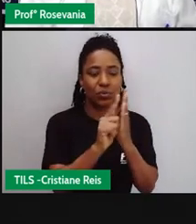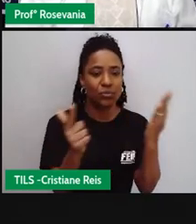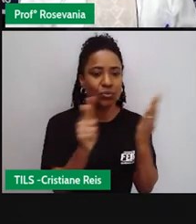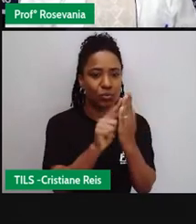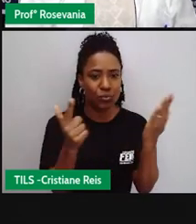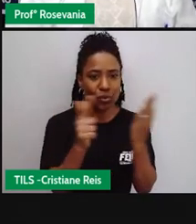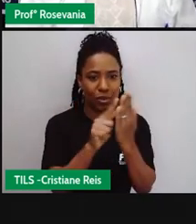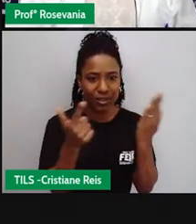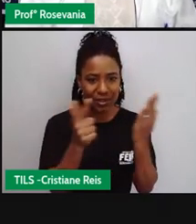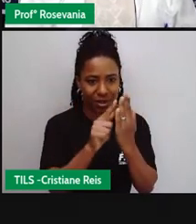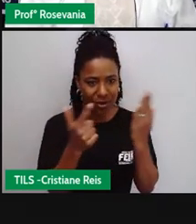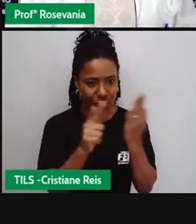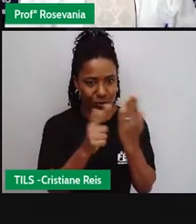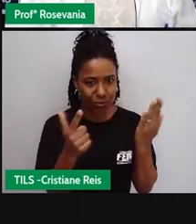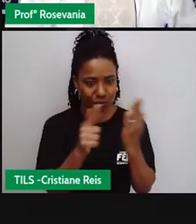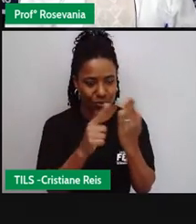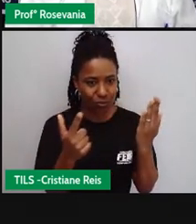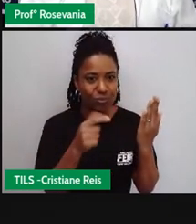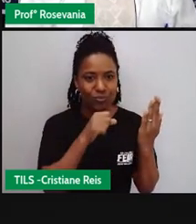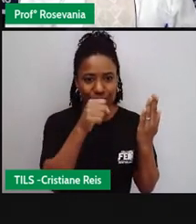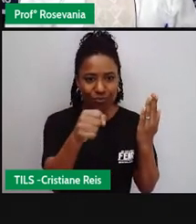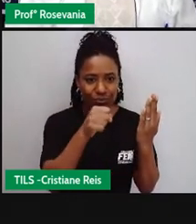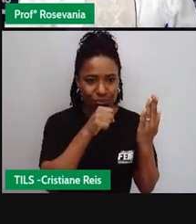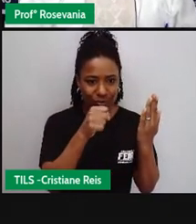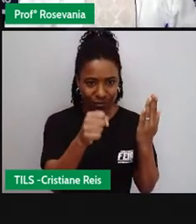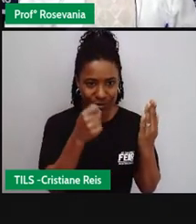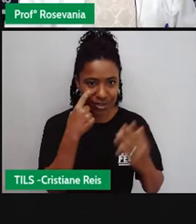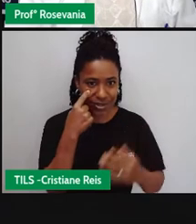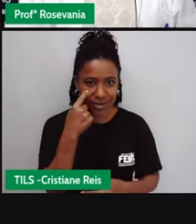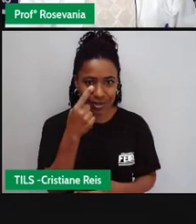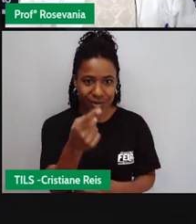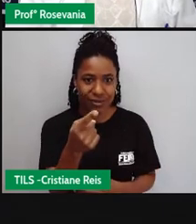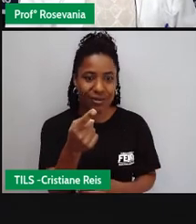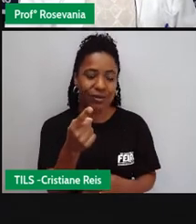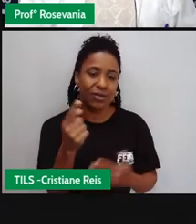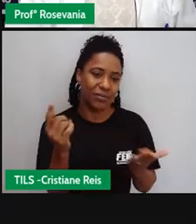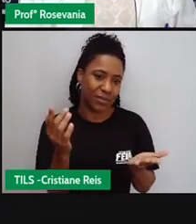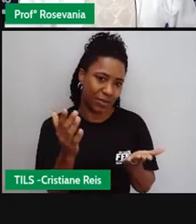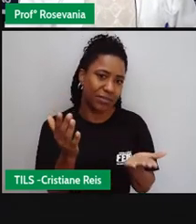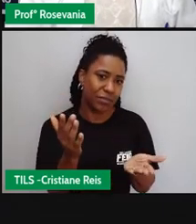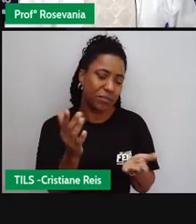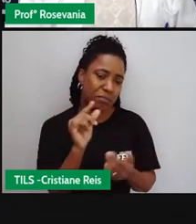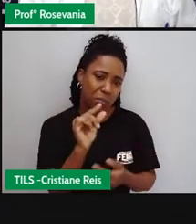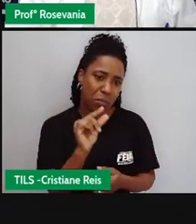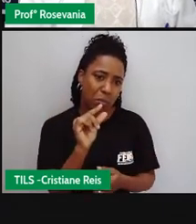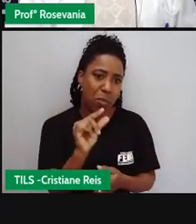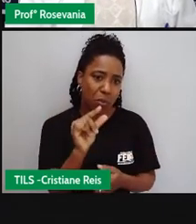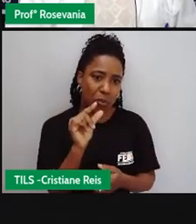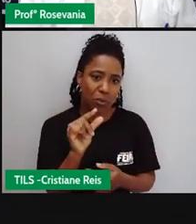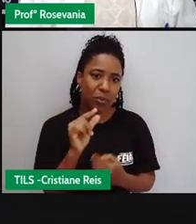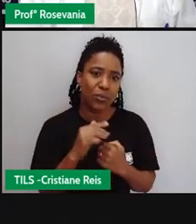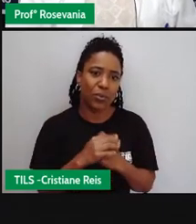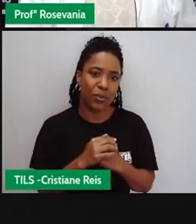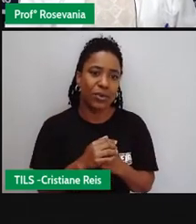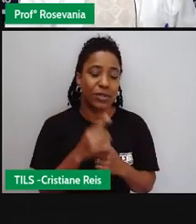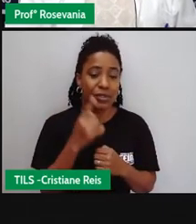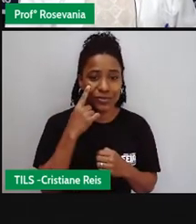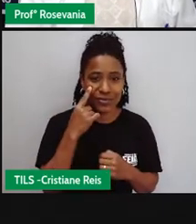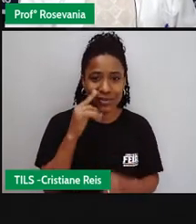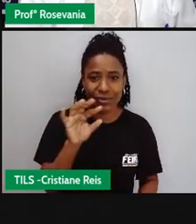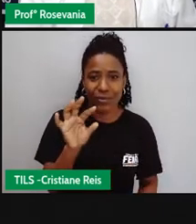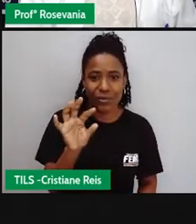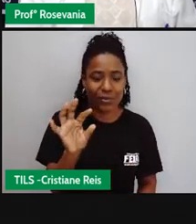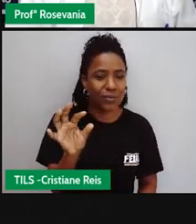comparado com as outras regiões não tem muito acesso isso aqui a gente quando vai no rádio já